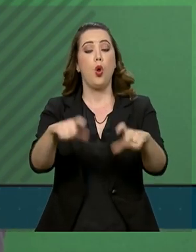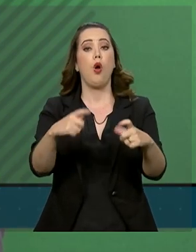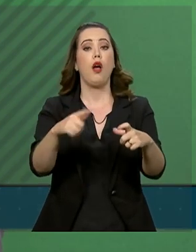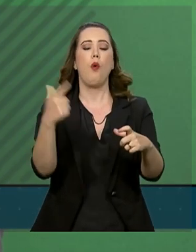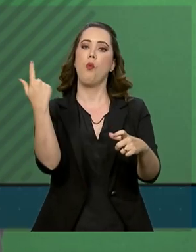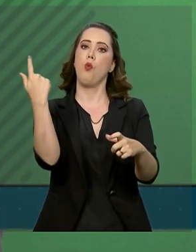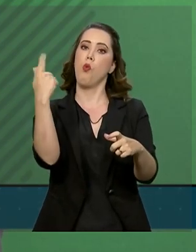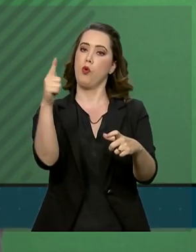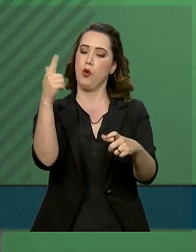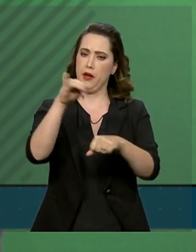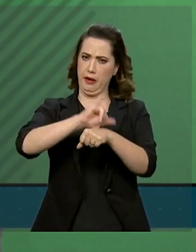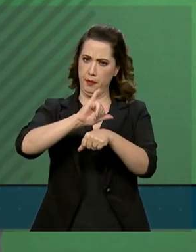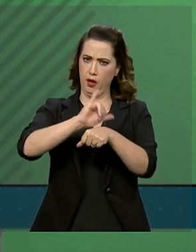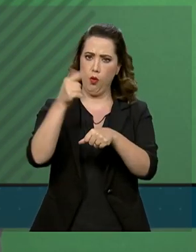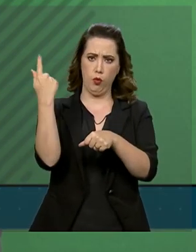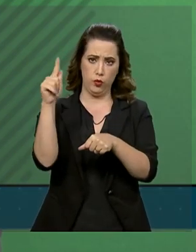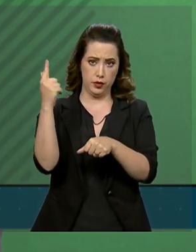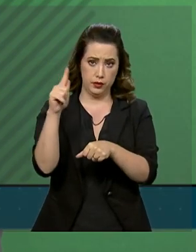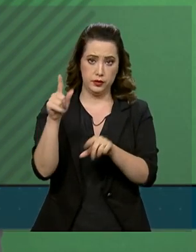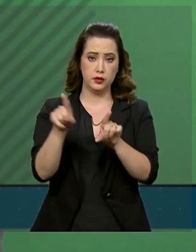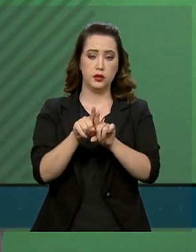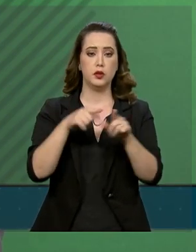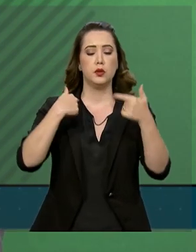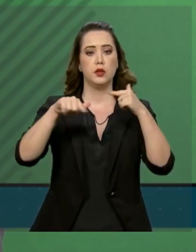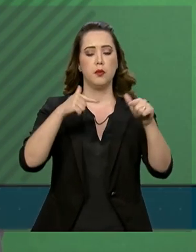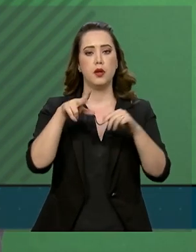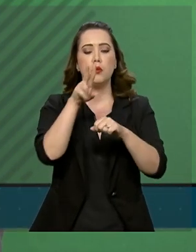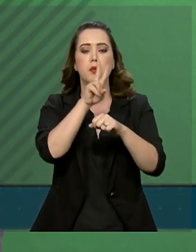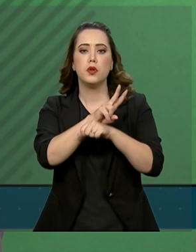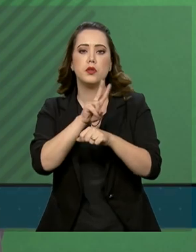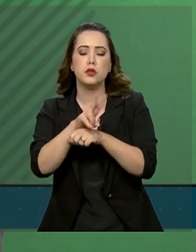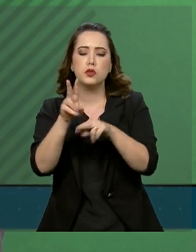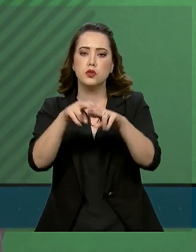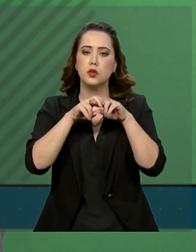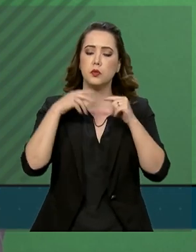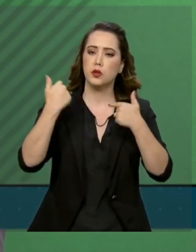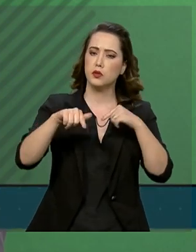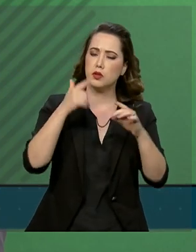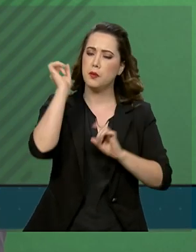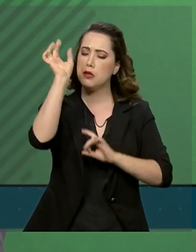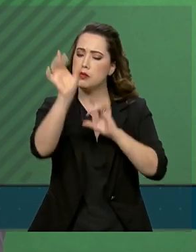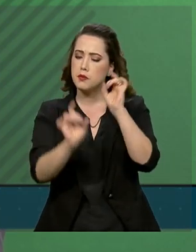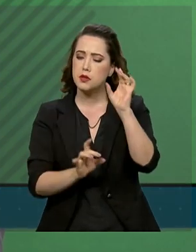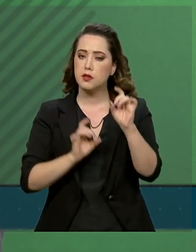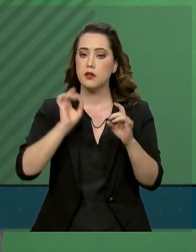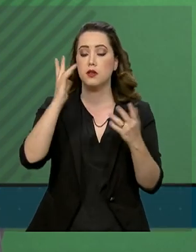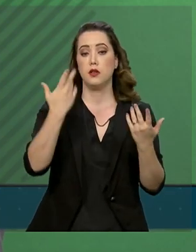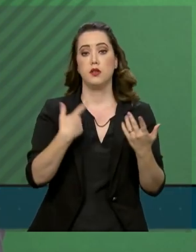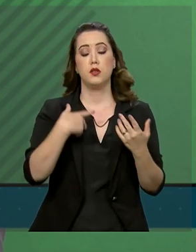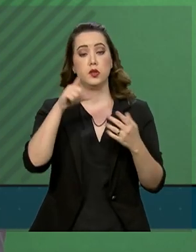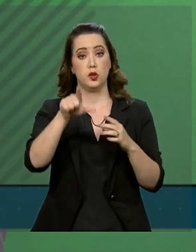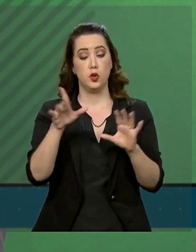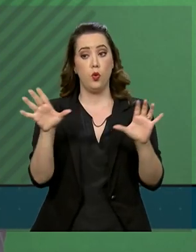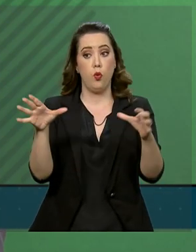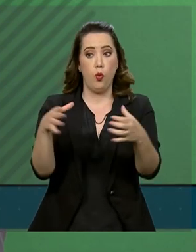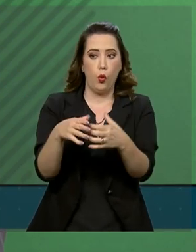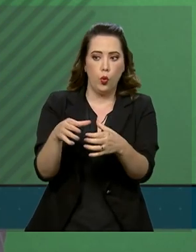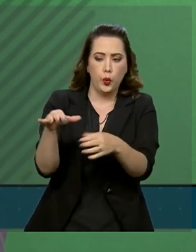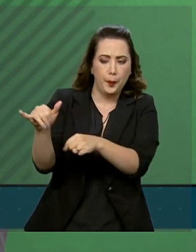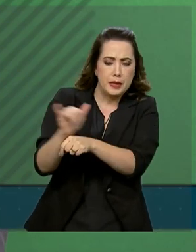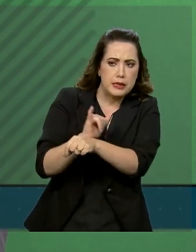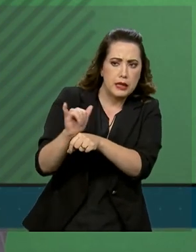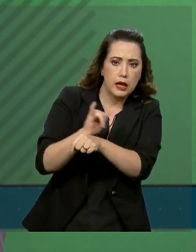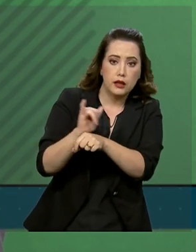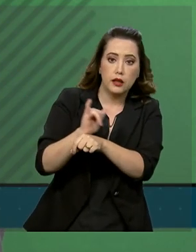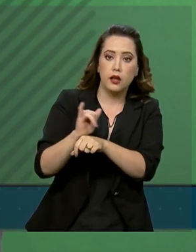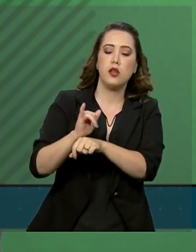que tem por missão proteger por meio de operações especiais, em nível estratégico, a